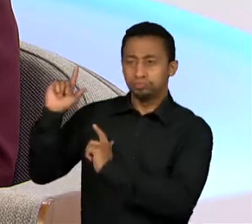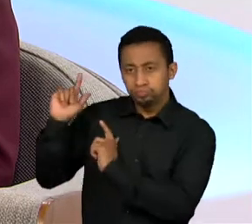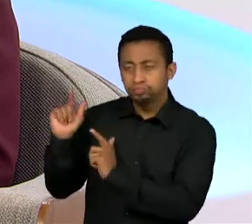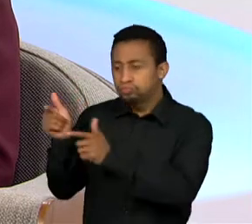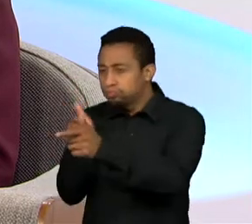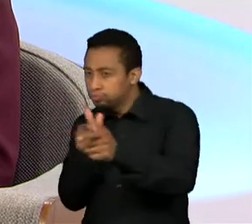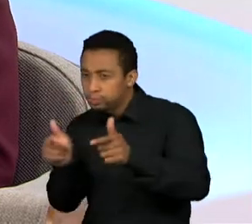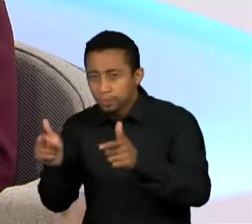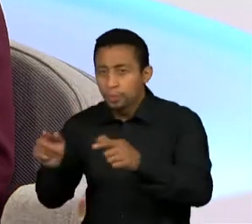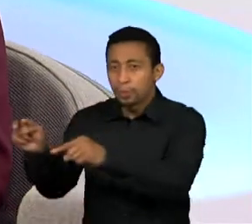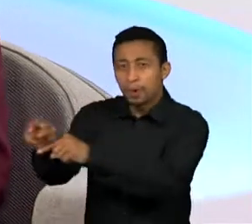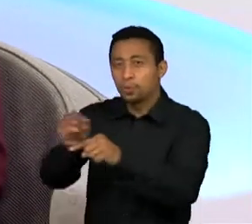brasileira. Kaléu.